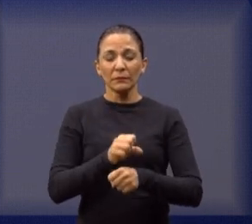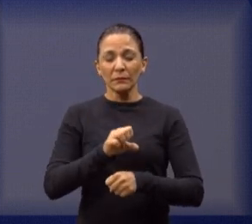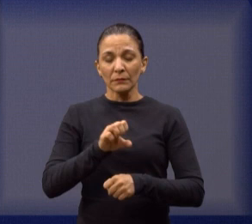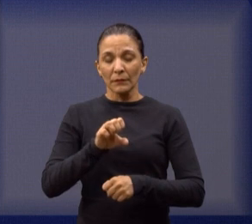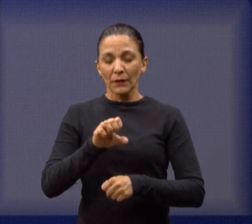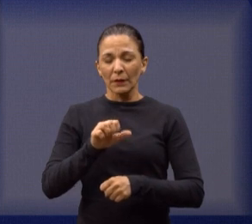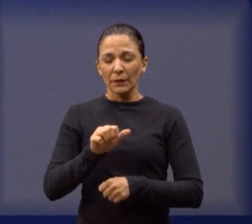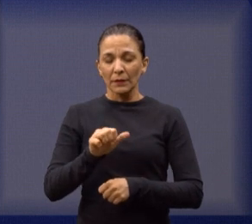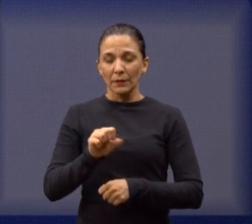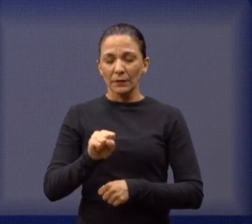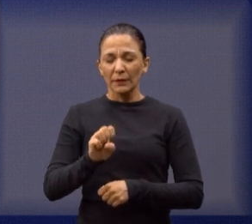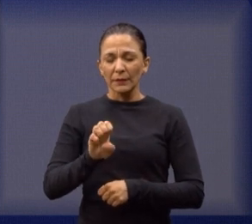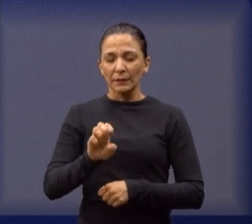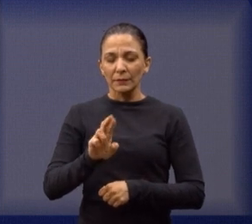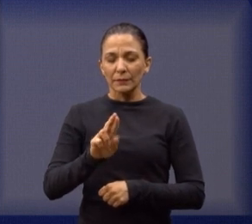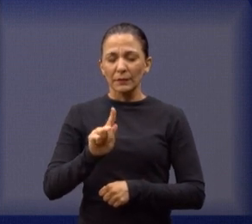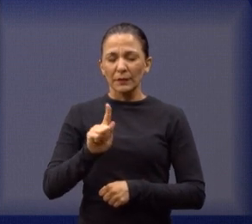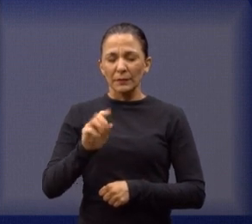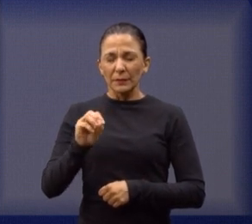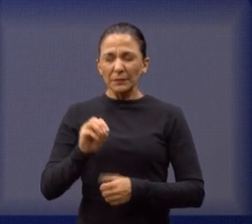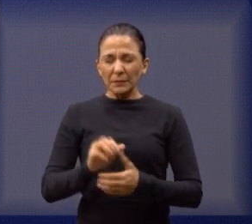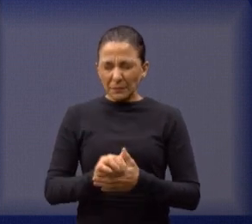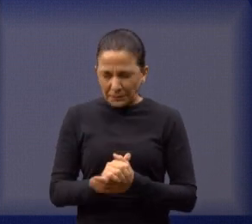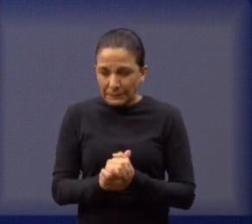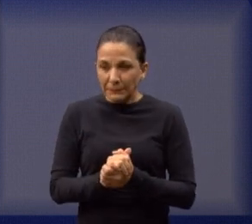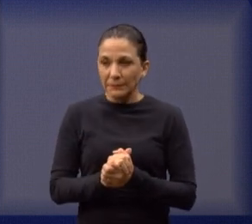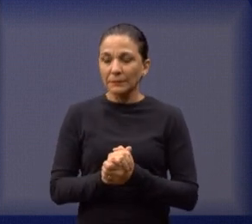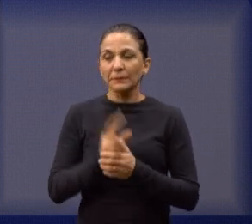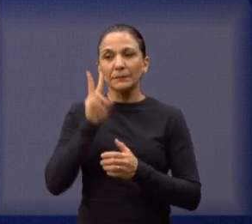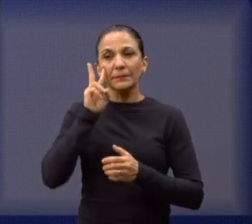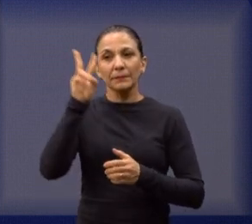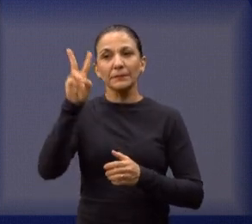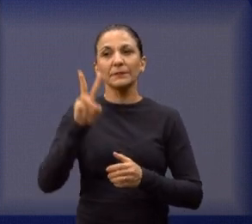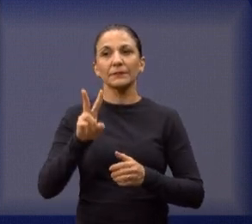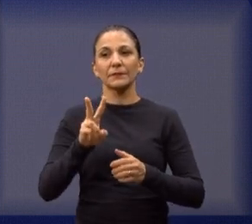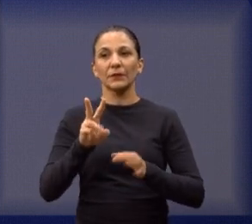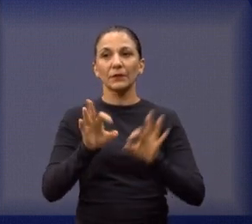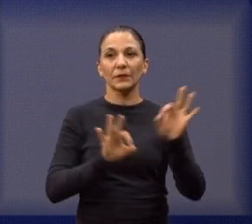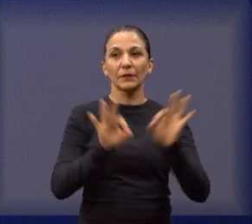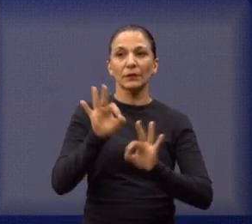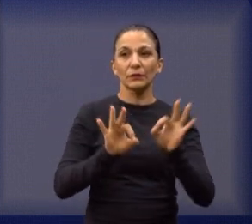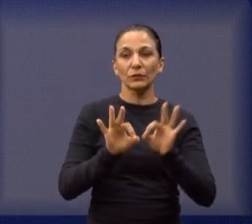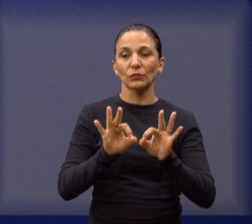Pelico, como vocês podem estar olhando nas imagens aí, olha o tamanho do reparo que foi feito aí.